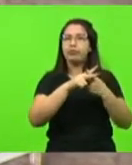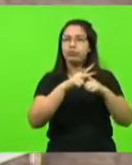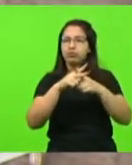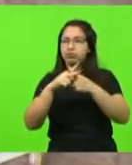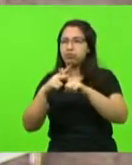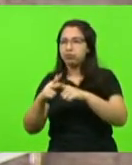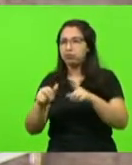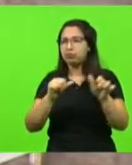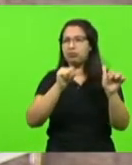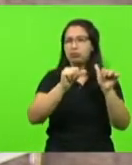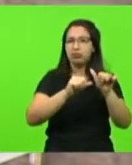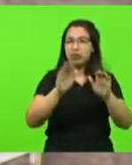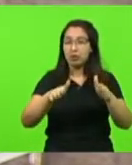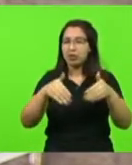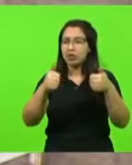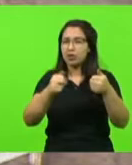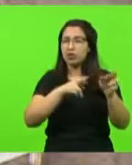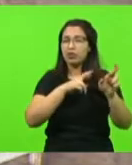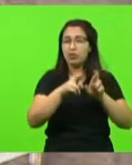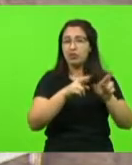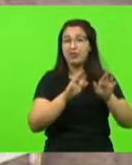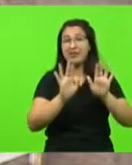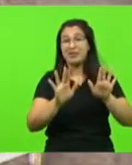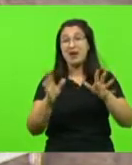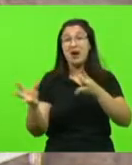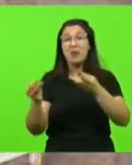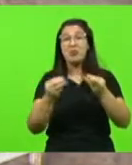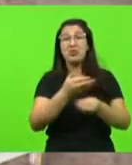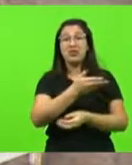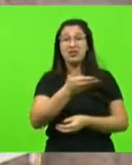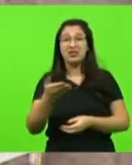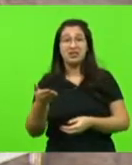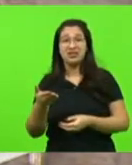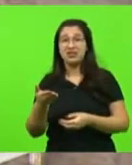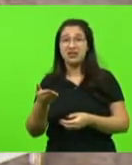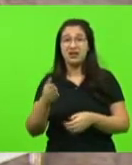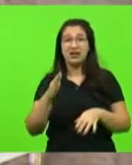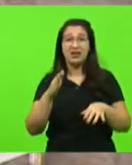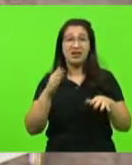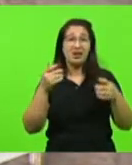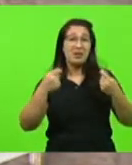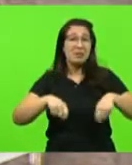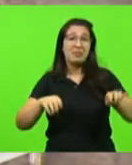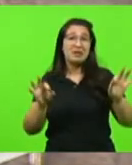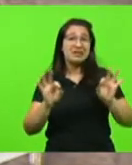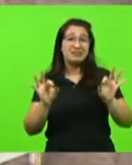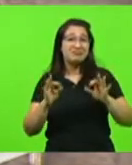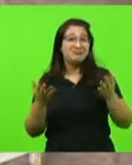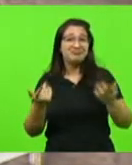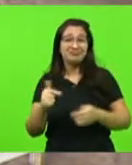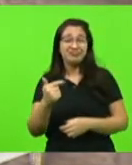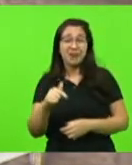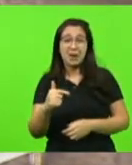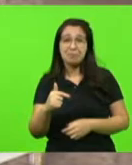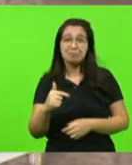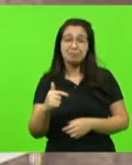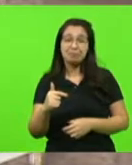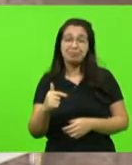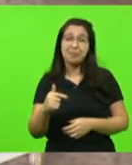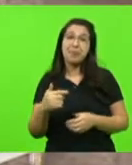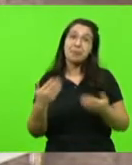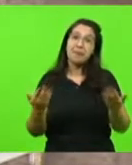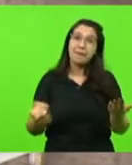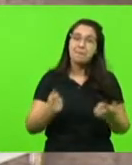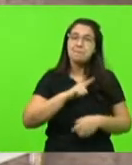rodovias. Acontece que muitas rodovias nem manutenção mais precisa. E, em cima disso, o governo